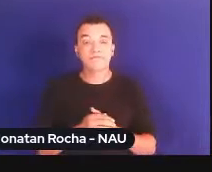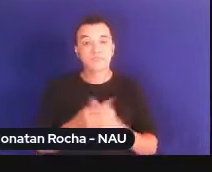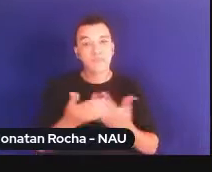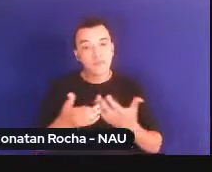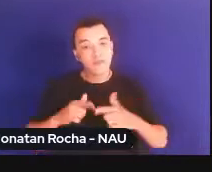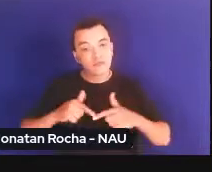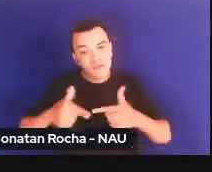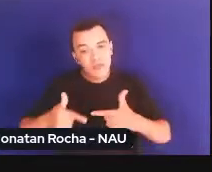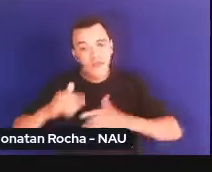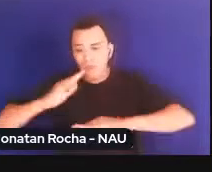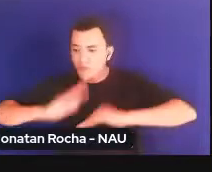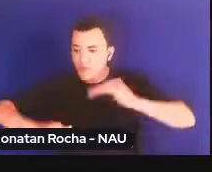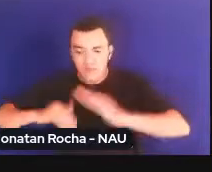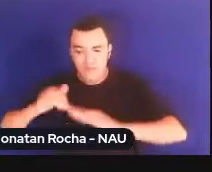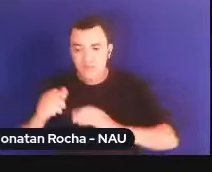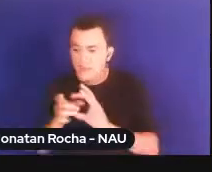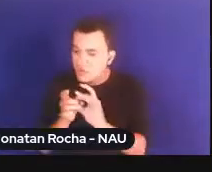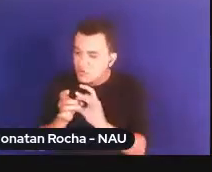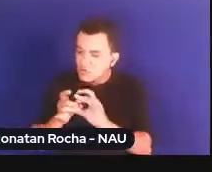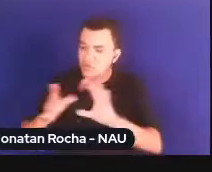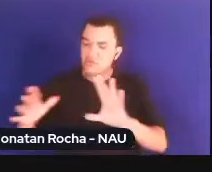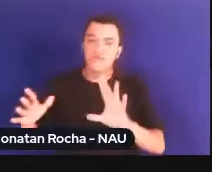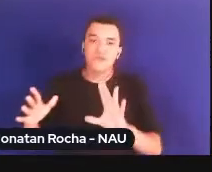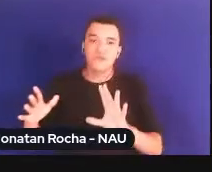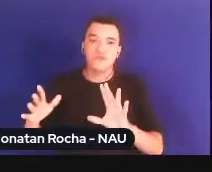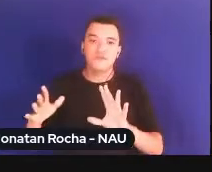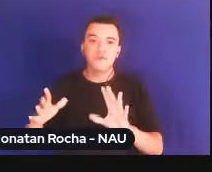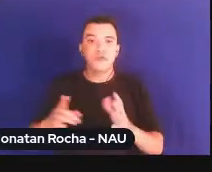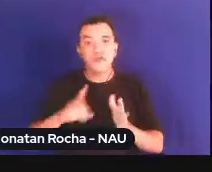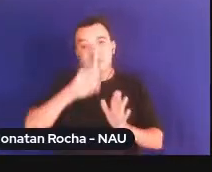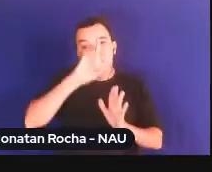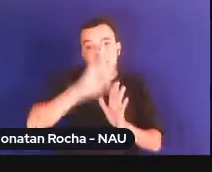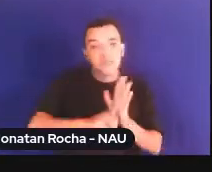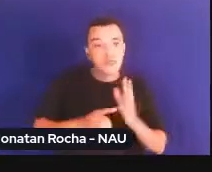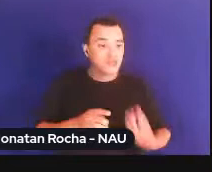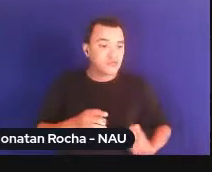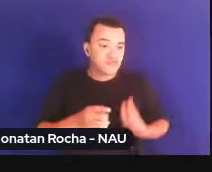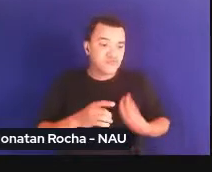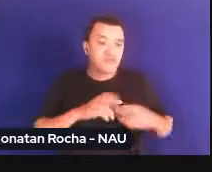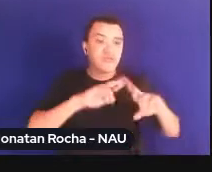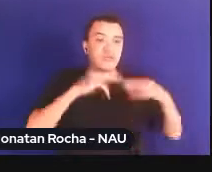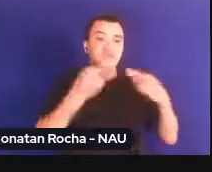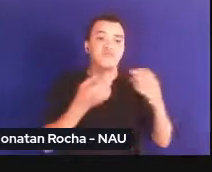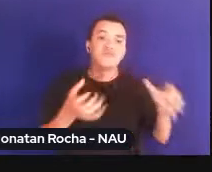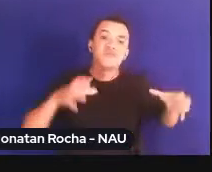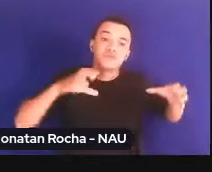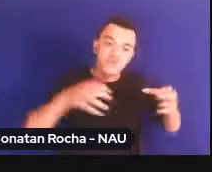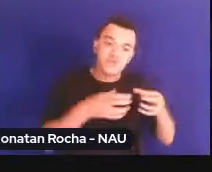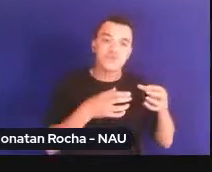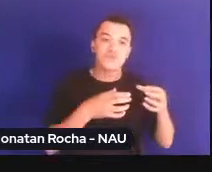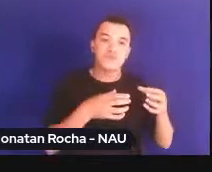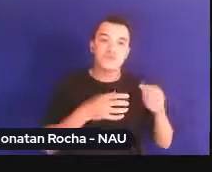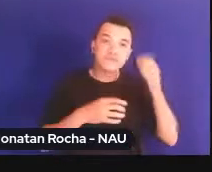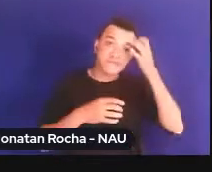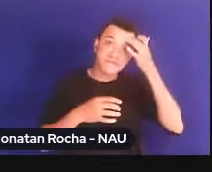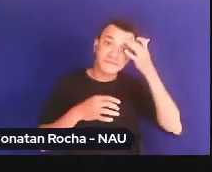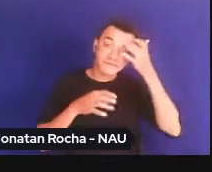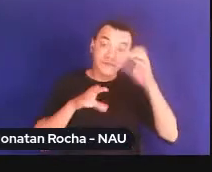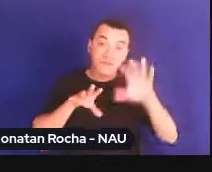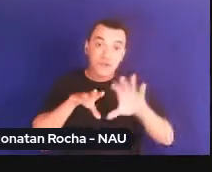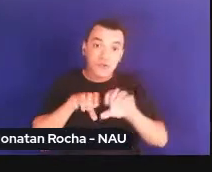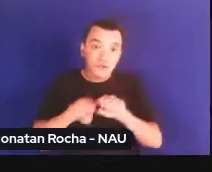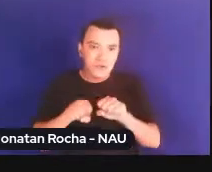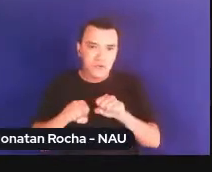profissão é o direito de conviver de fazer reunião é o direito de se informar de não se ver processar por